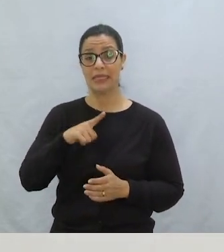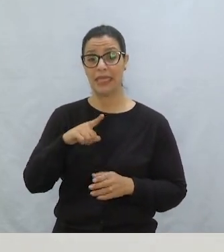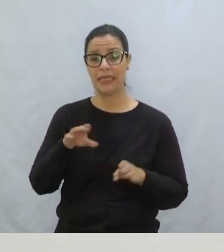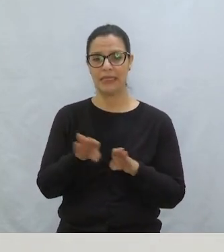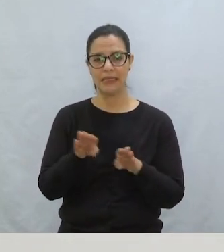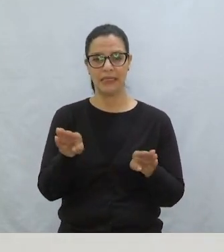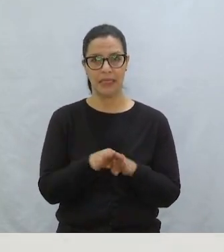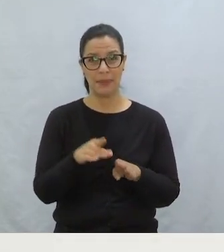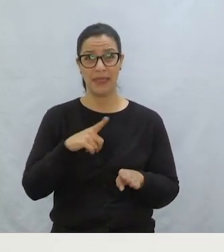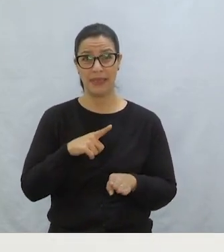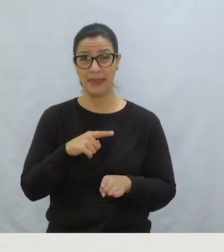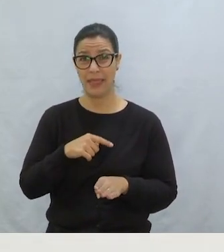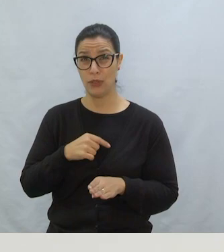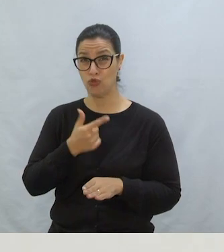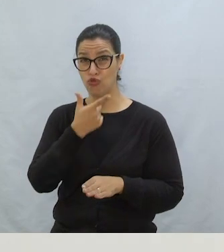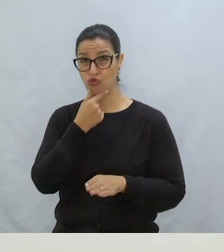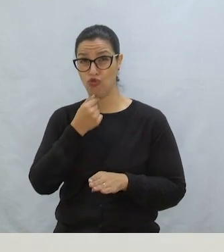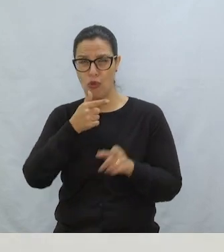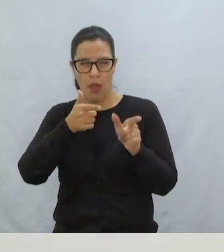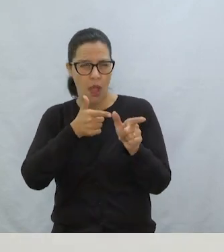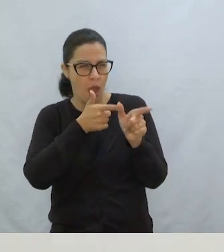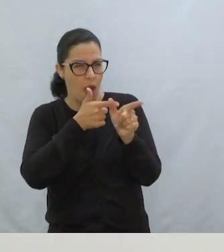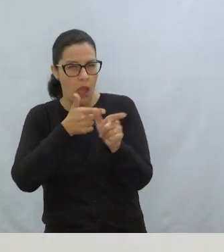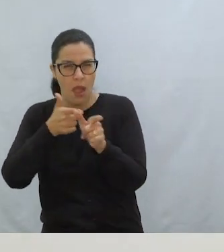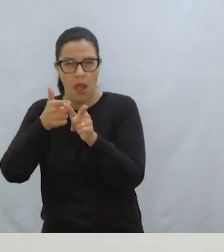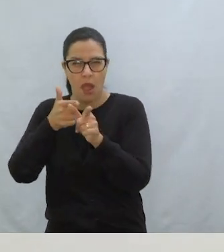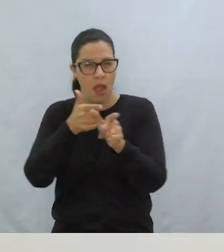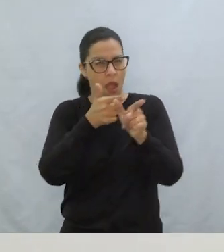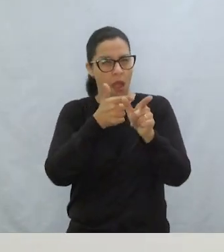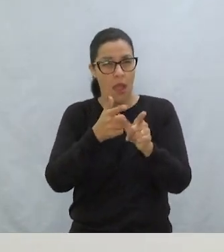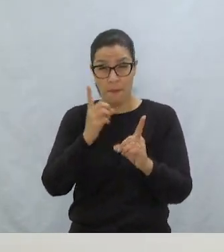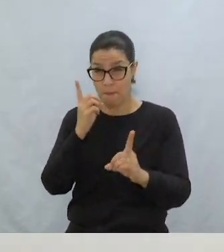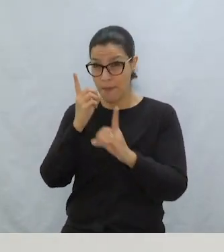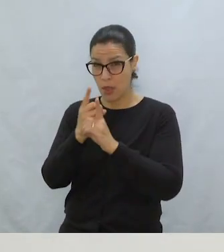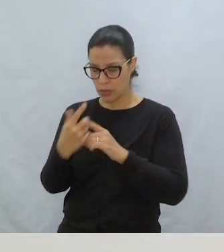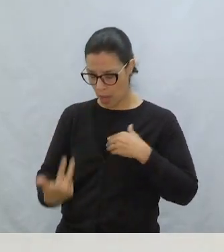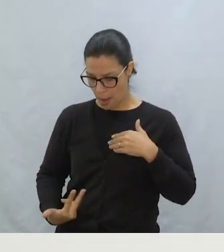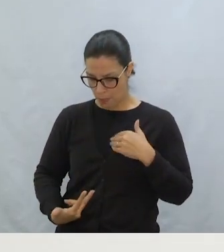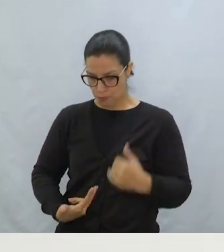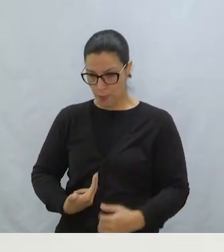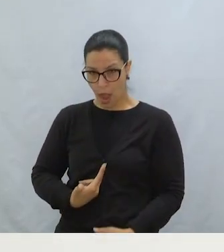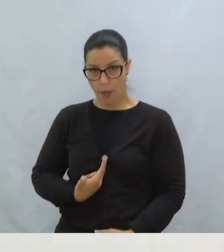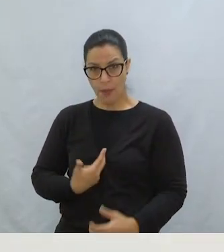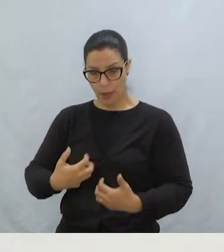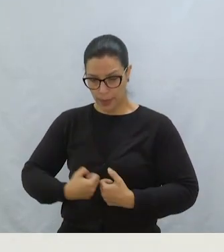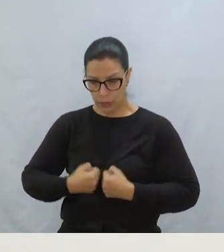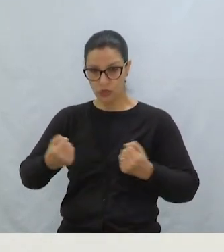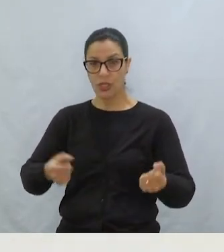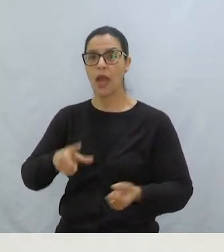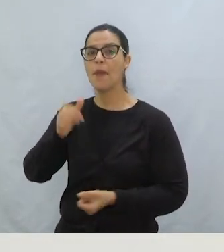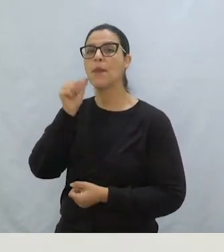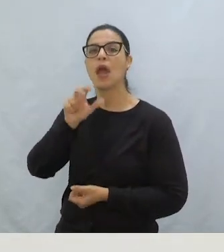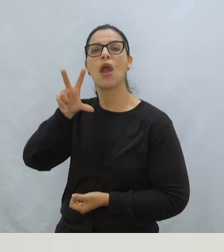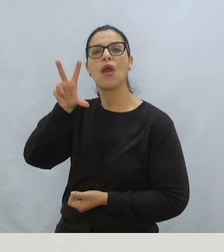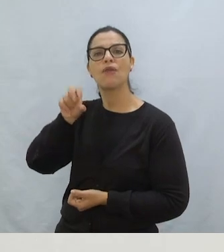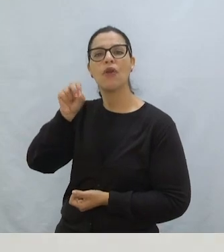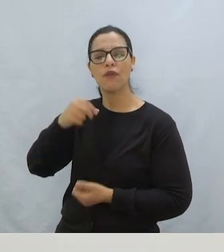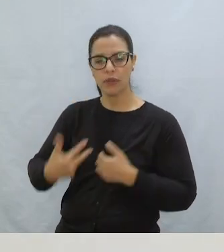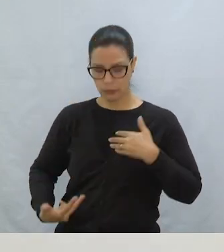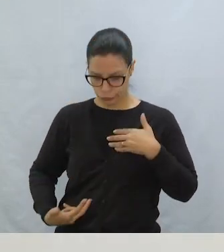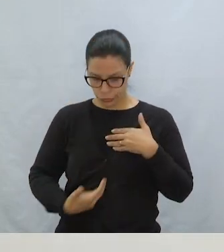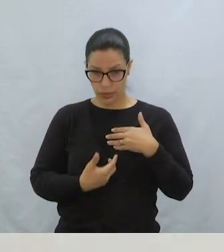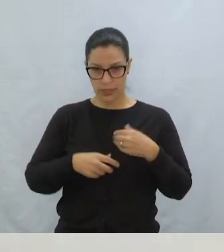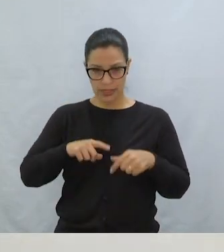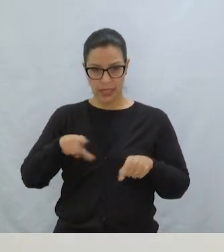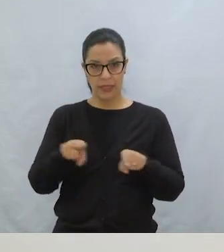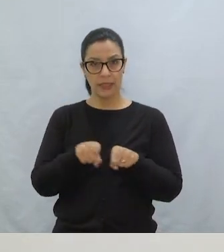Aqueles malditos caçadores Abriram minha barriga na faca Para tirar a vovozinha lá de dentro Tenho